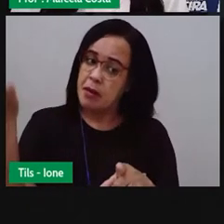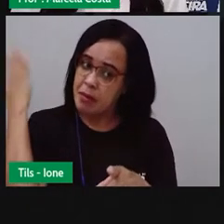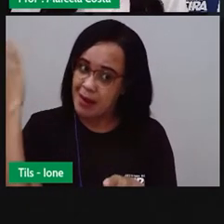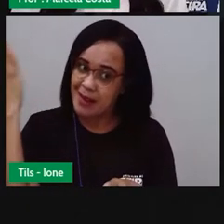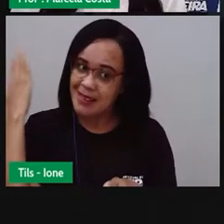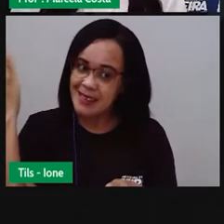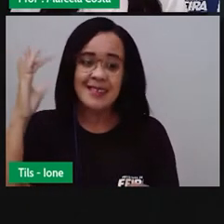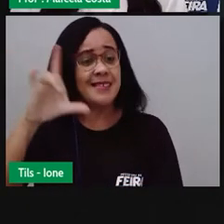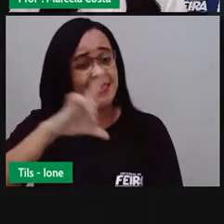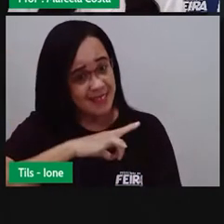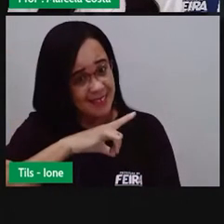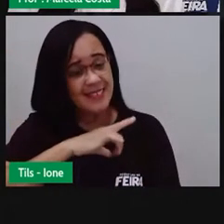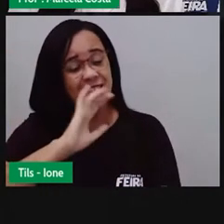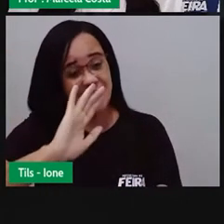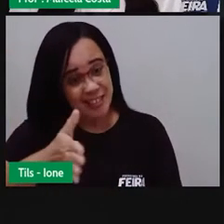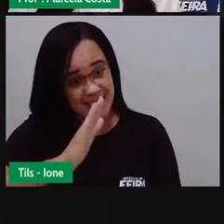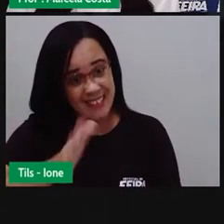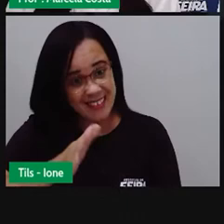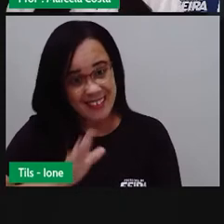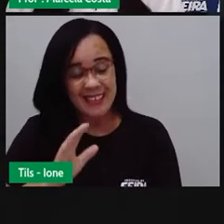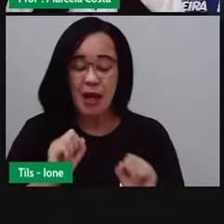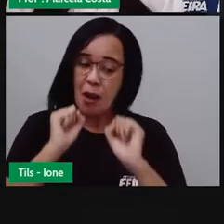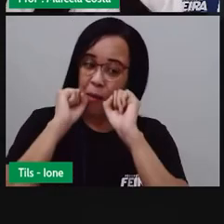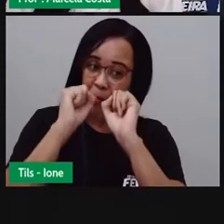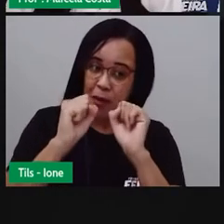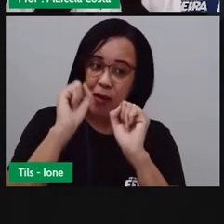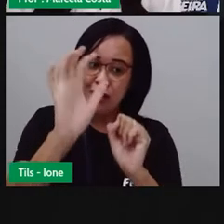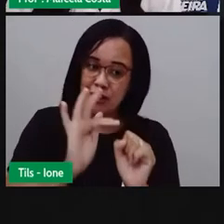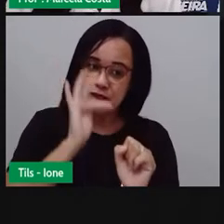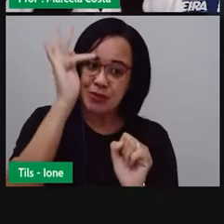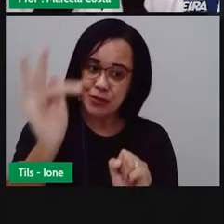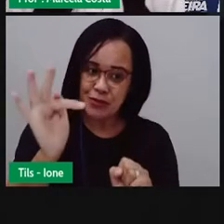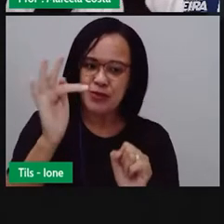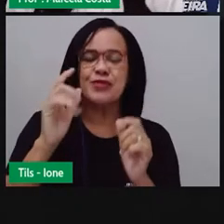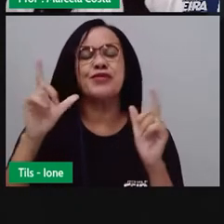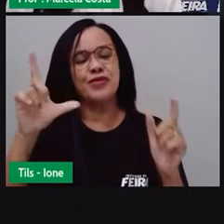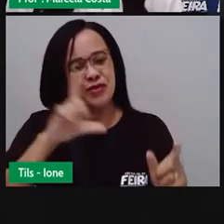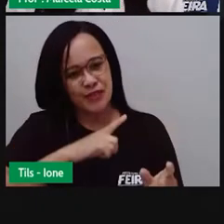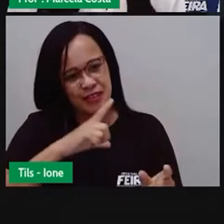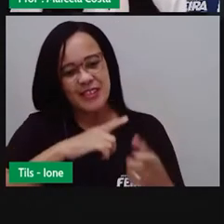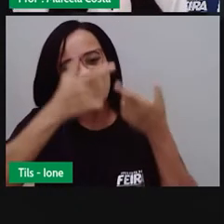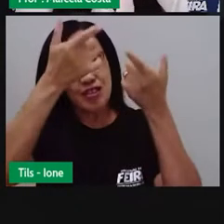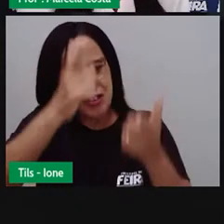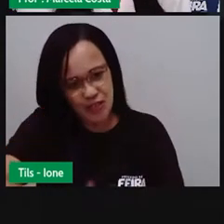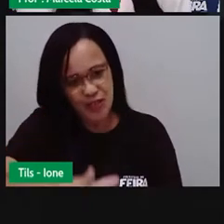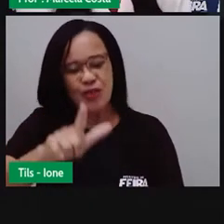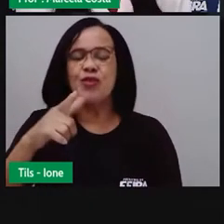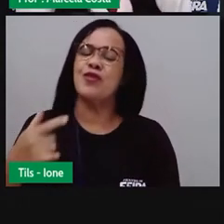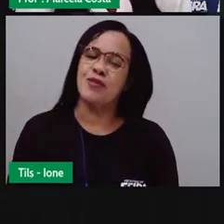poderão acontecer, continuar a acontecer quando acabar a pandemia.